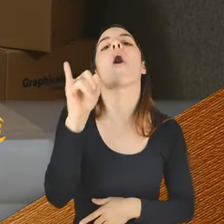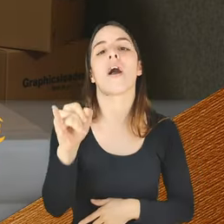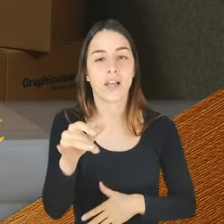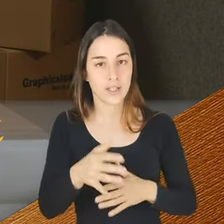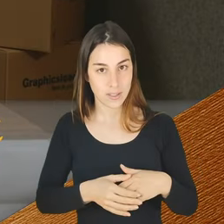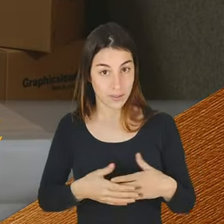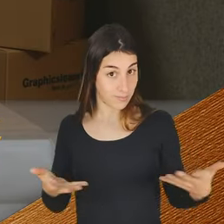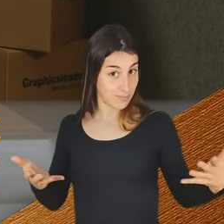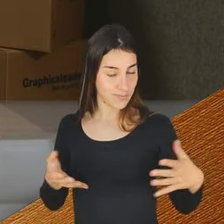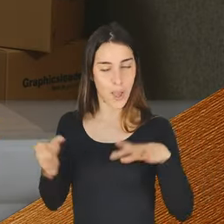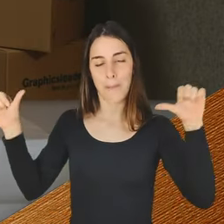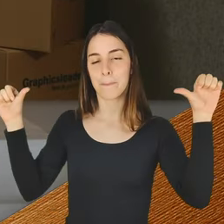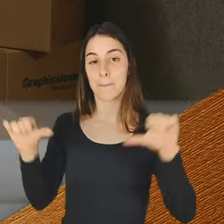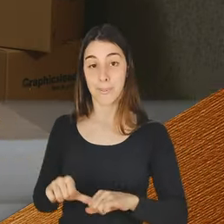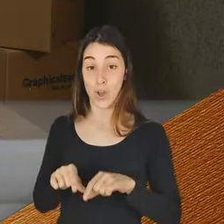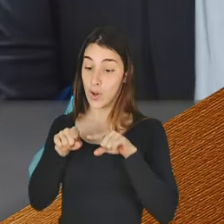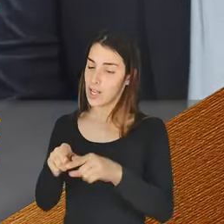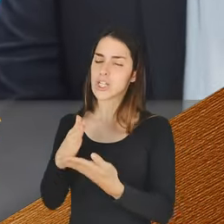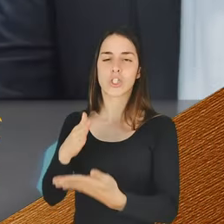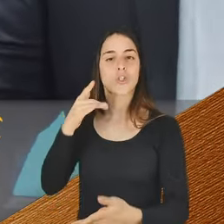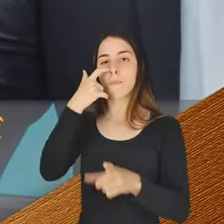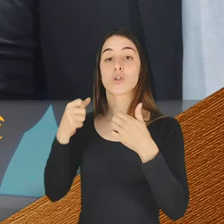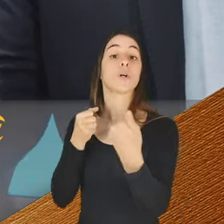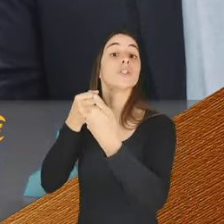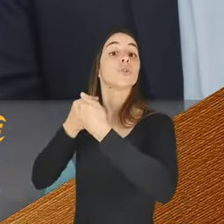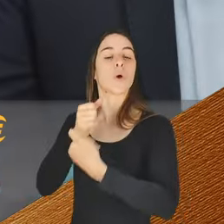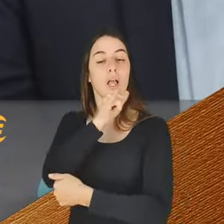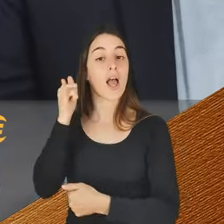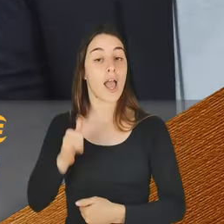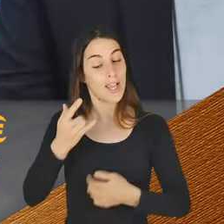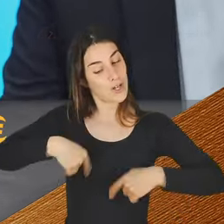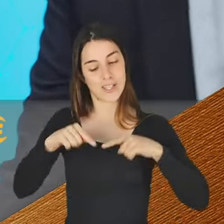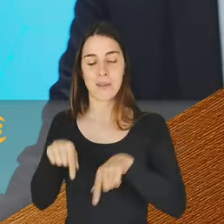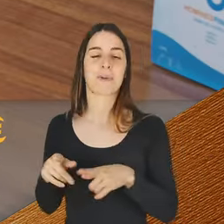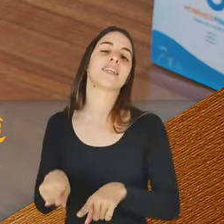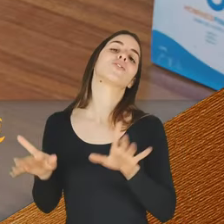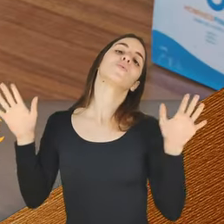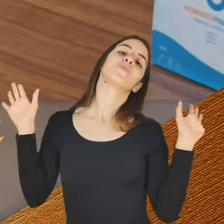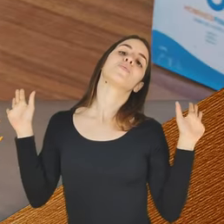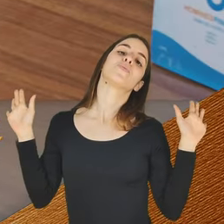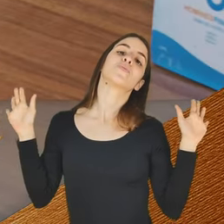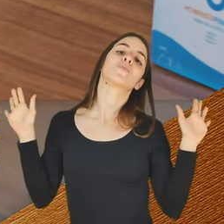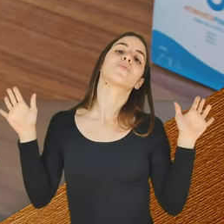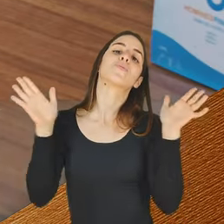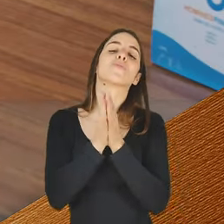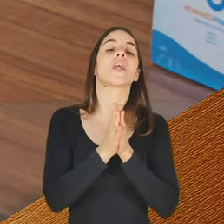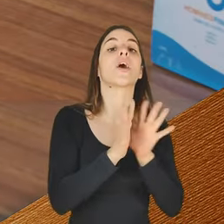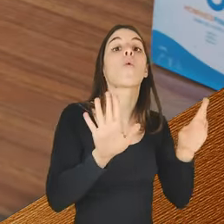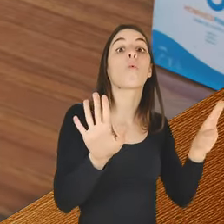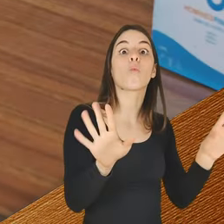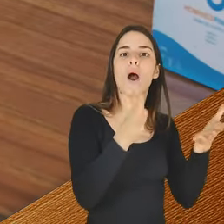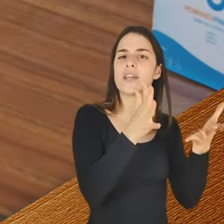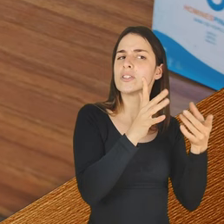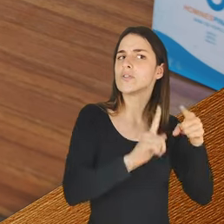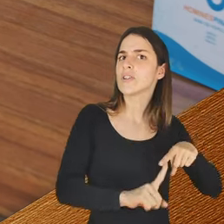Pior que egípcios. Só homofóbico, Joana. E nós, na Babigui, estamos aqui para isso. E quais são as vantagens